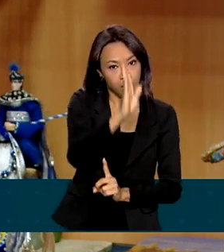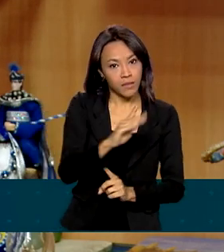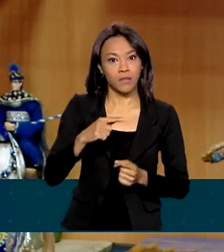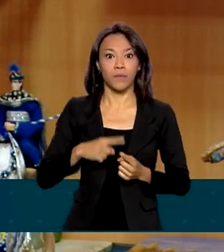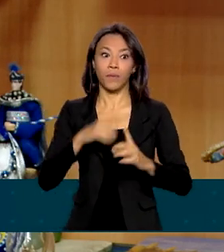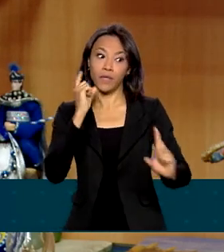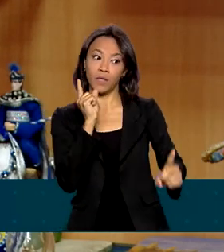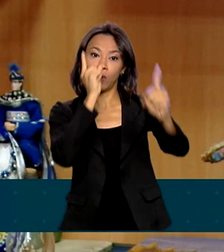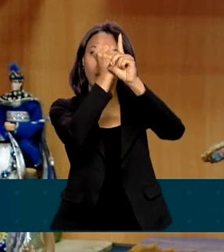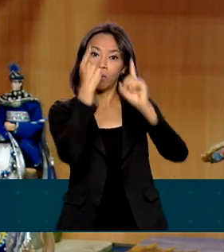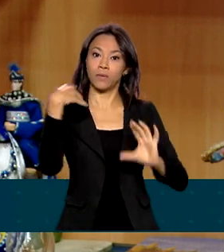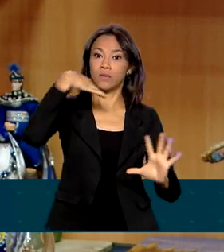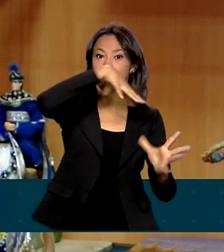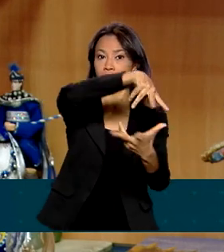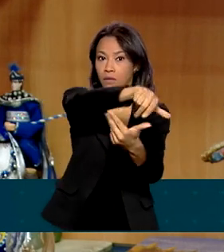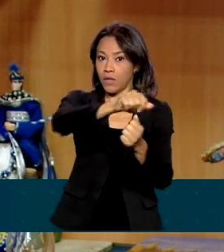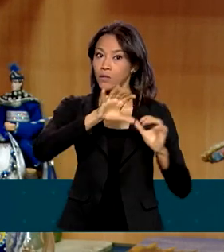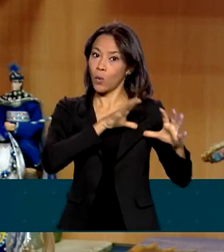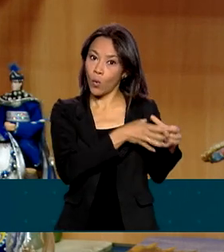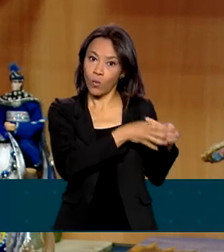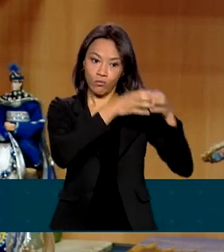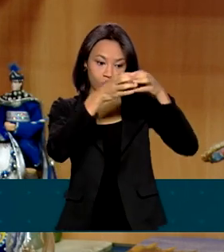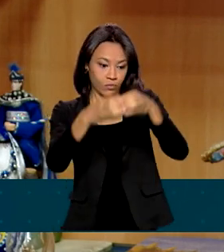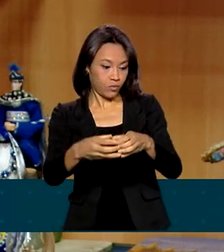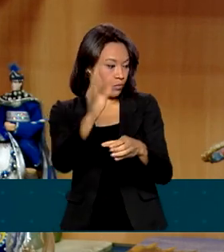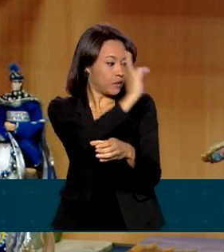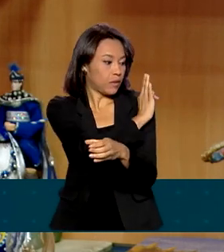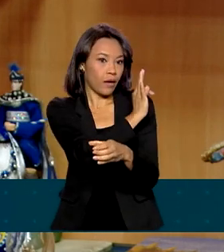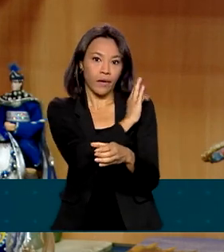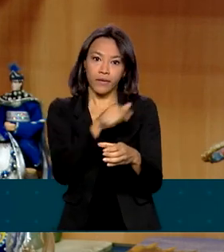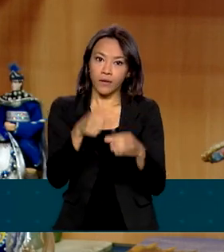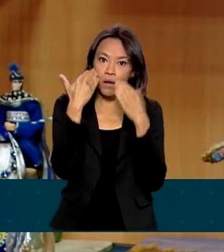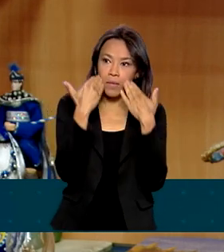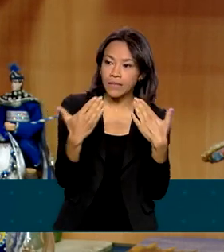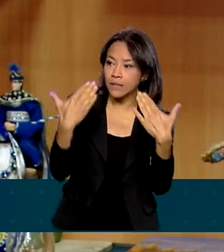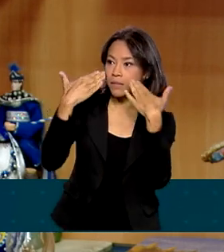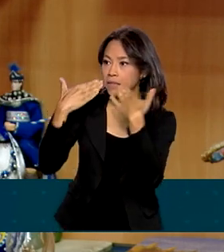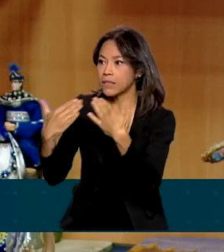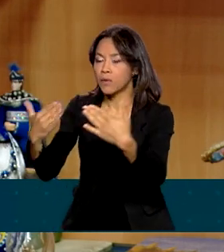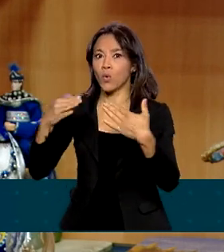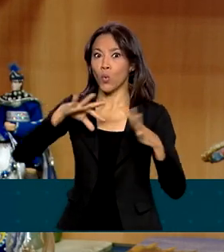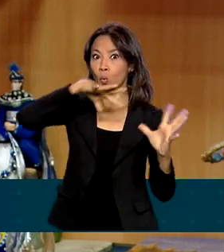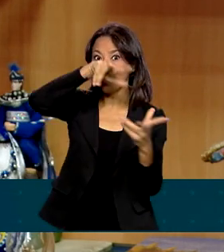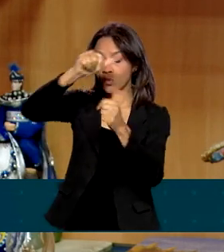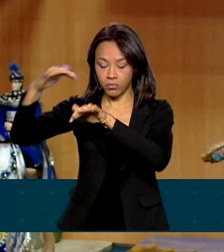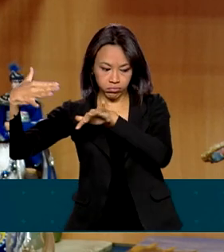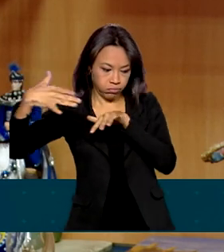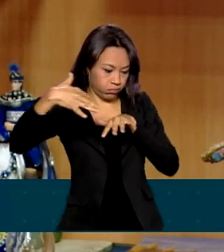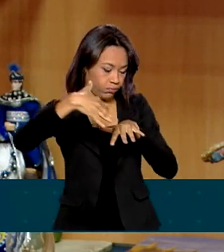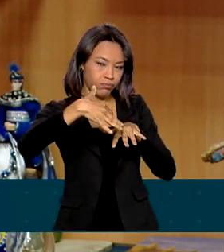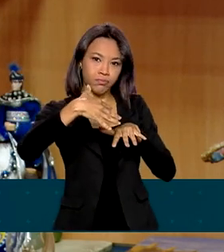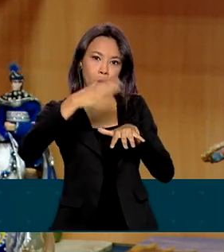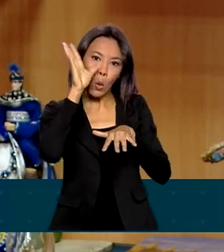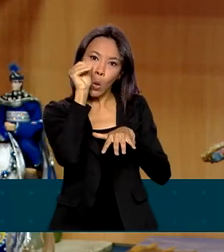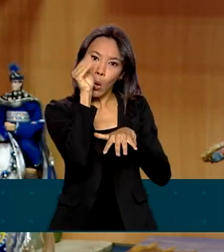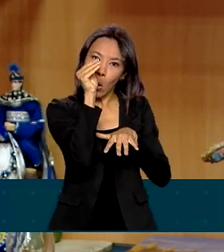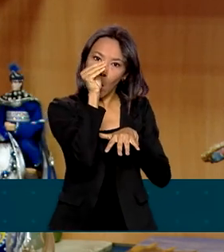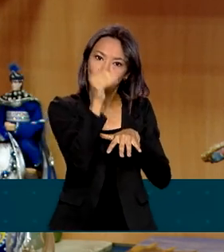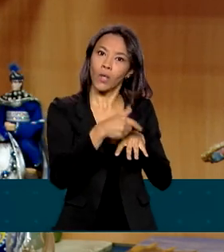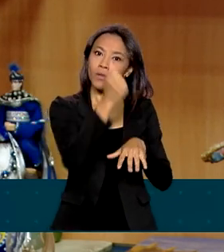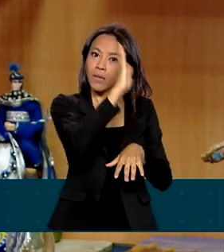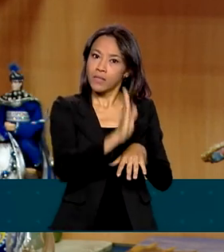com nossa equipe técnica. E a gente está, sim, gerando uma curiosidade do mundo, tanto é que o nosso pavilhão na Expo Dubai